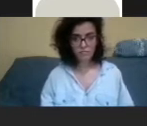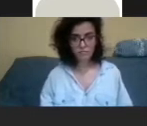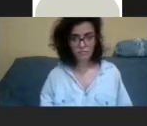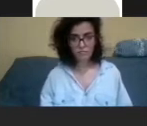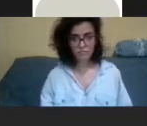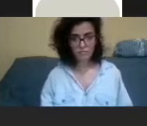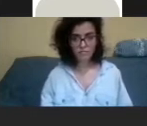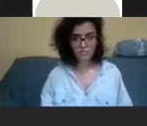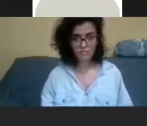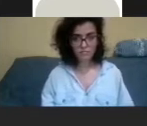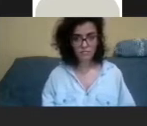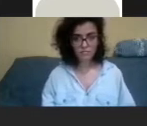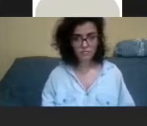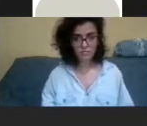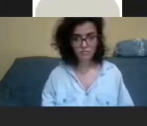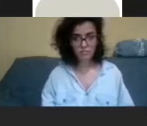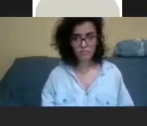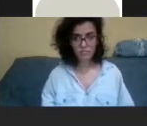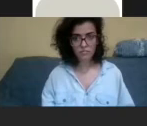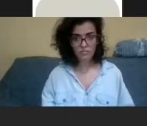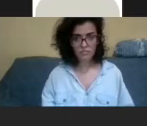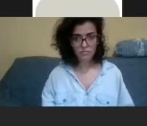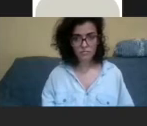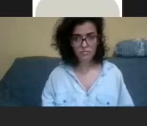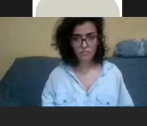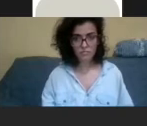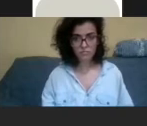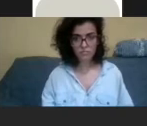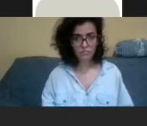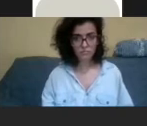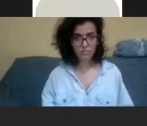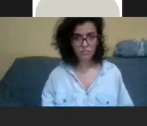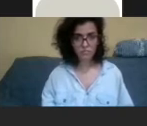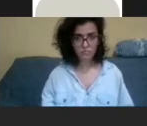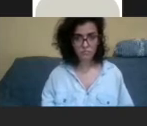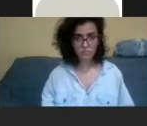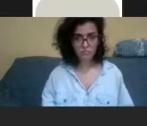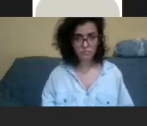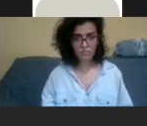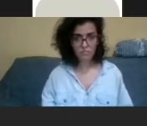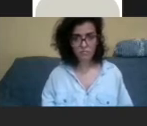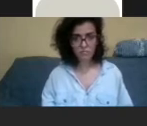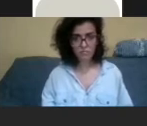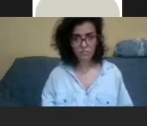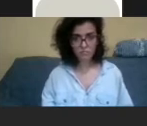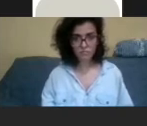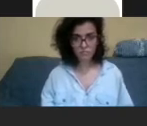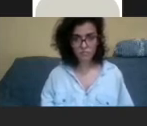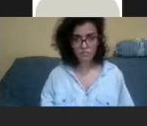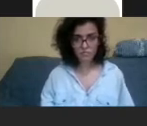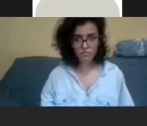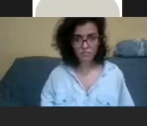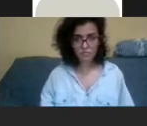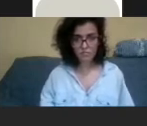a gente está passando nele, colocando nele. E aí vem todas as informações sobre sintomas do coronavírus. Você